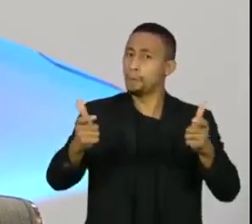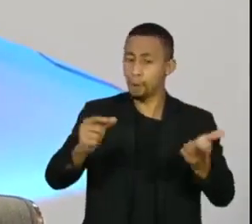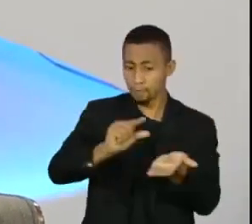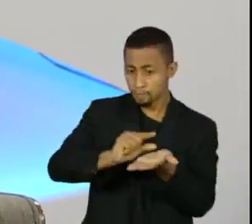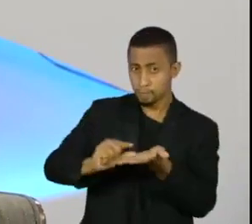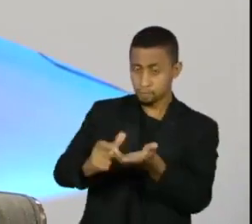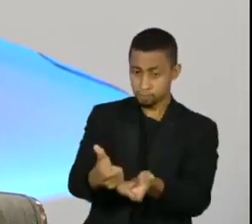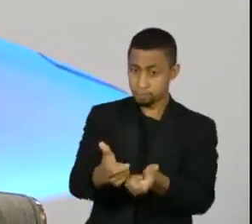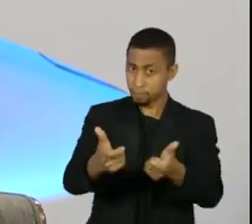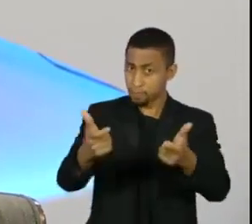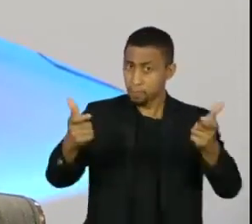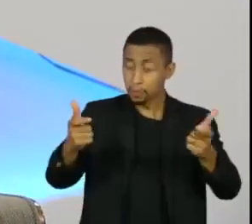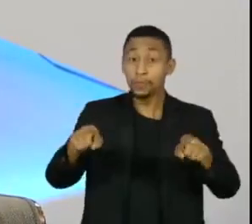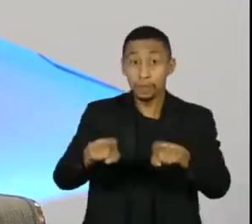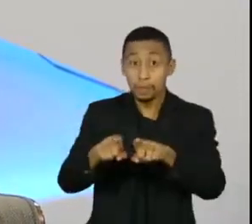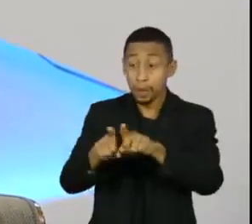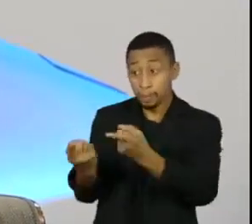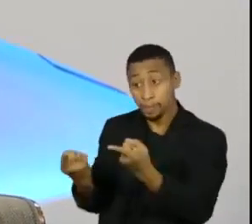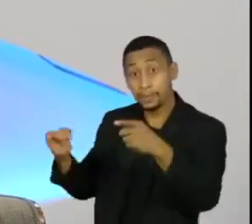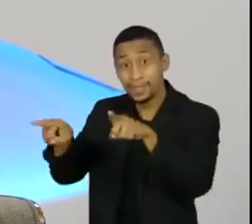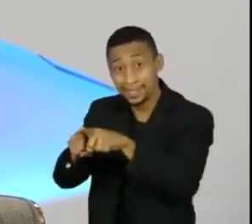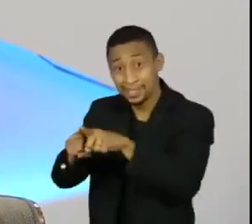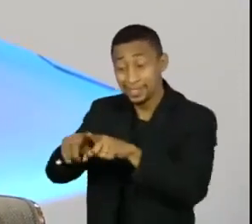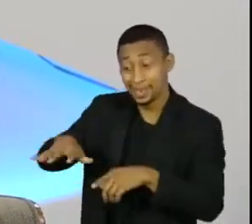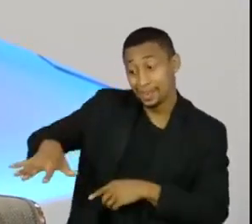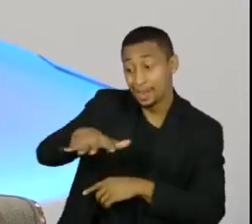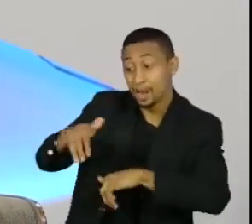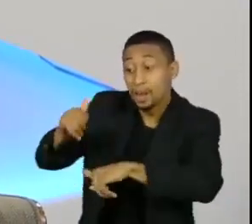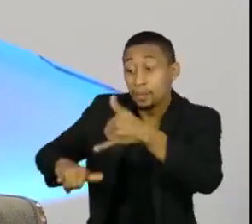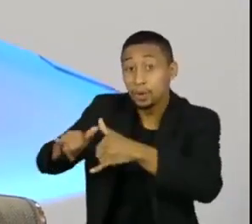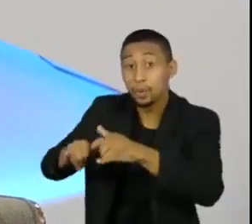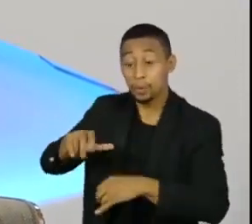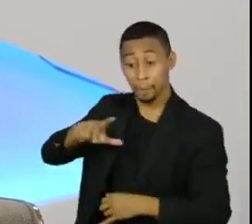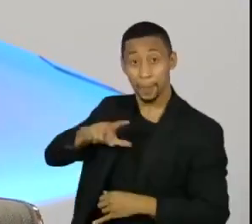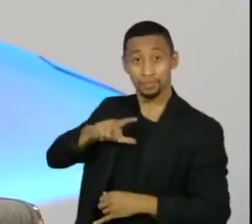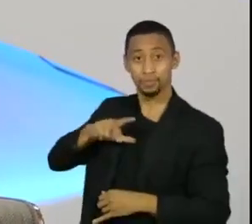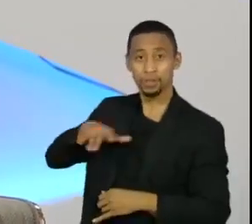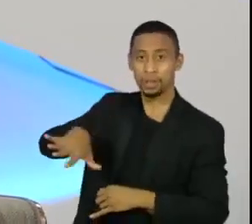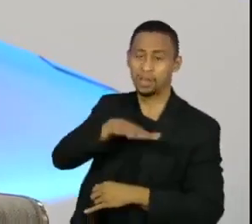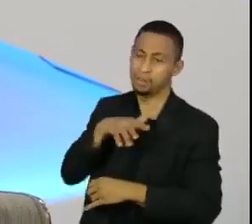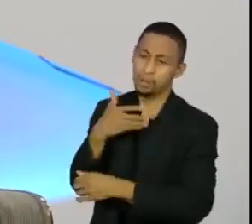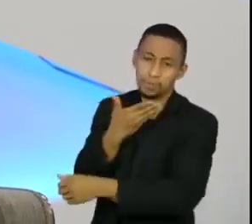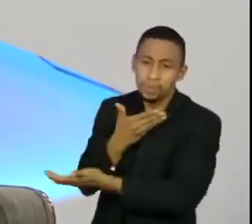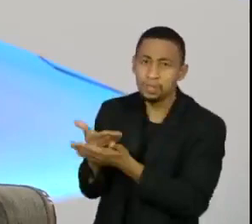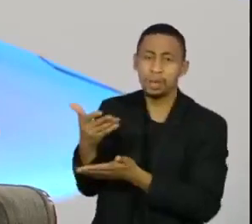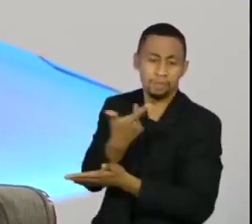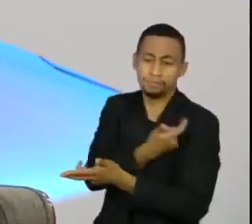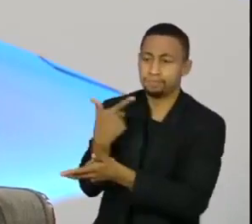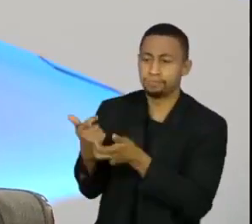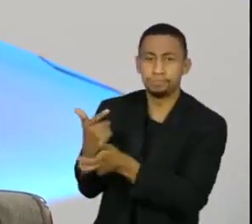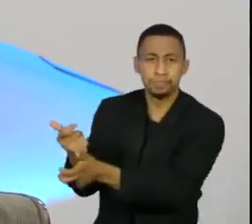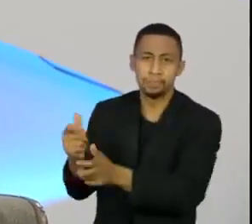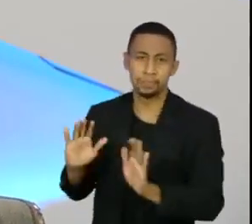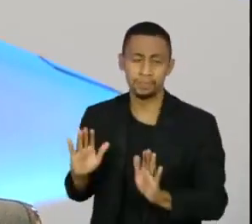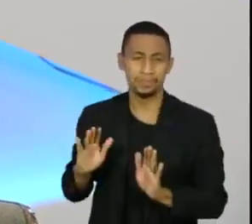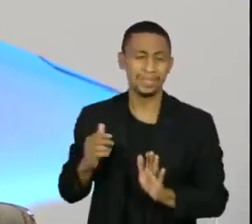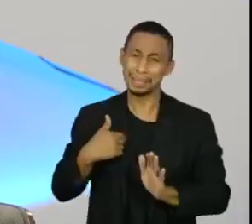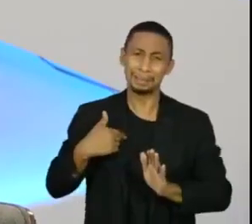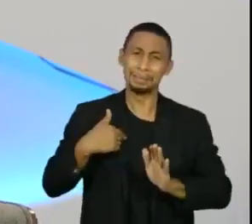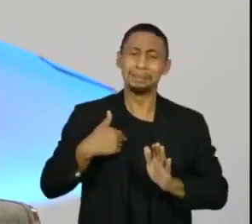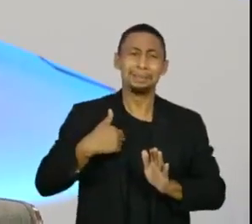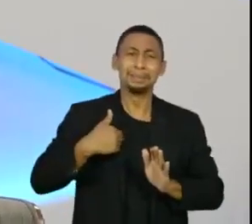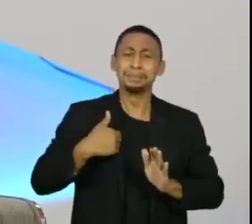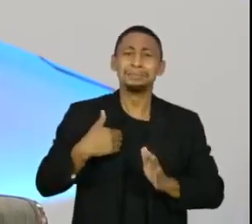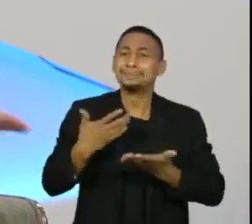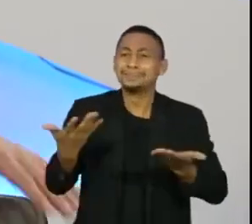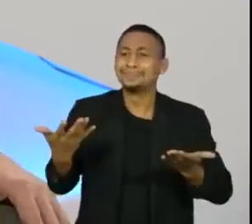pela iniciativa privada para a poder vacinar os brasileiros. Para mim, não importa se isso nasceu de uma iniciativa do governo de São Paulo ou do governo